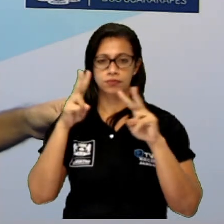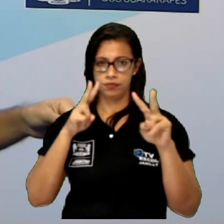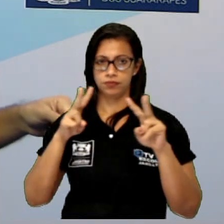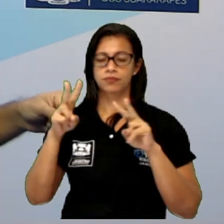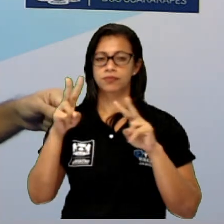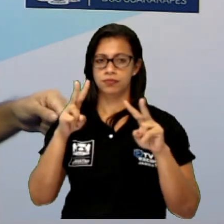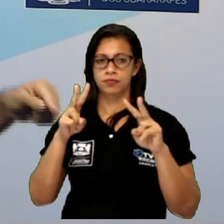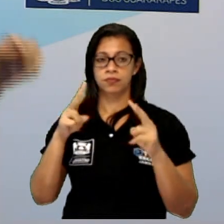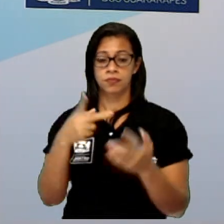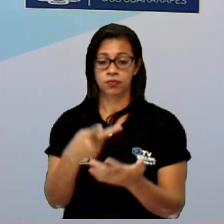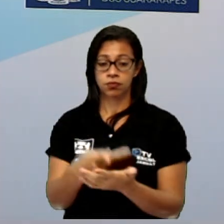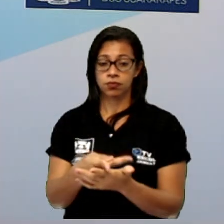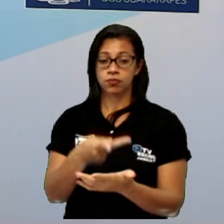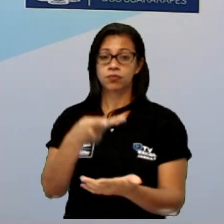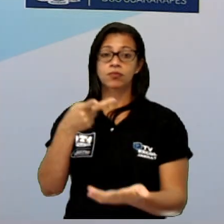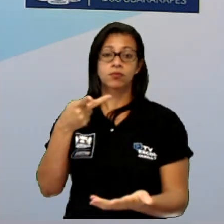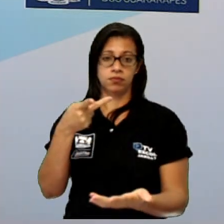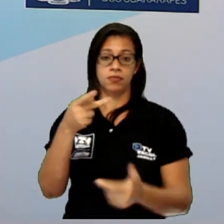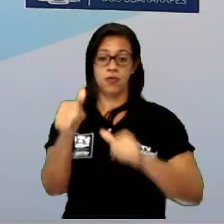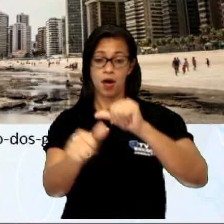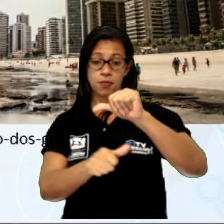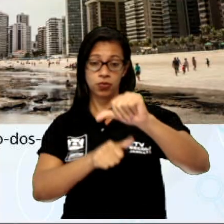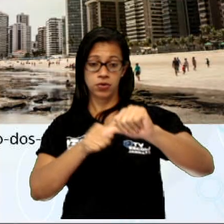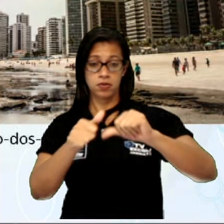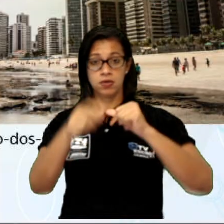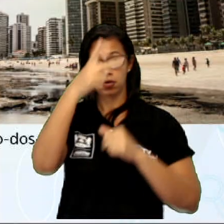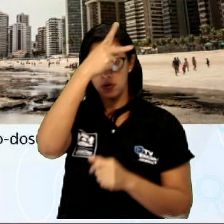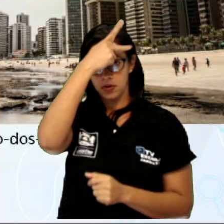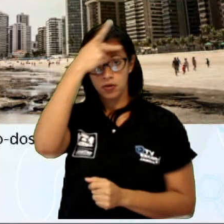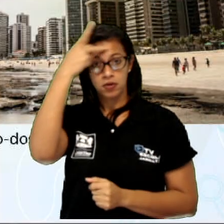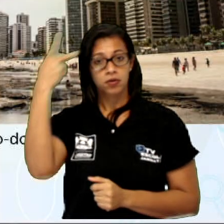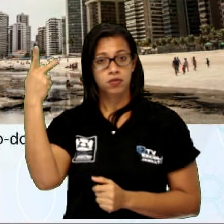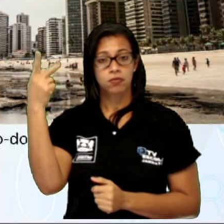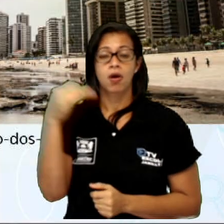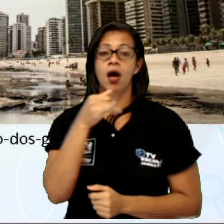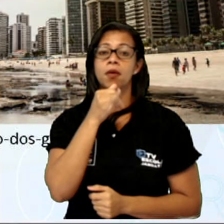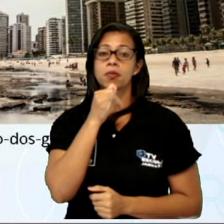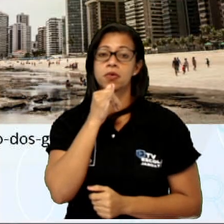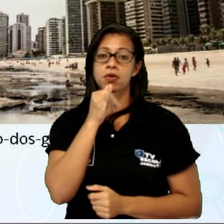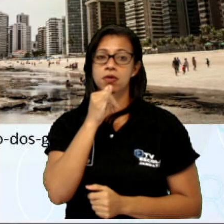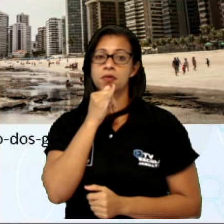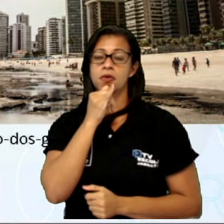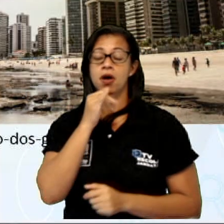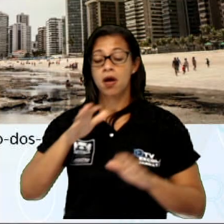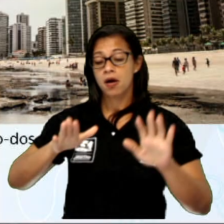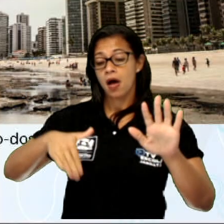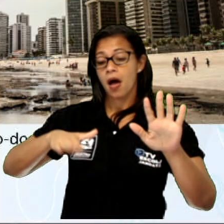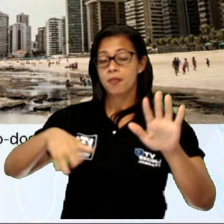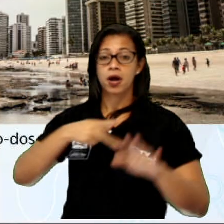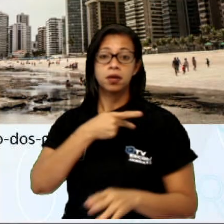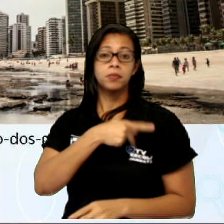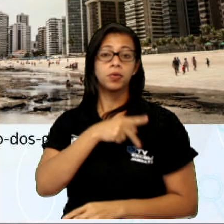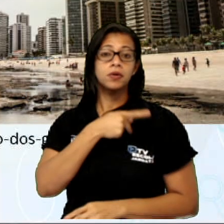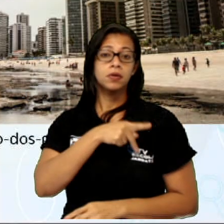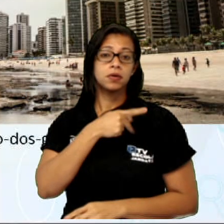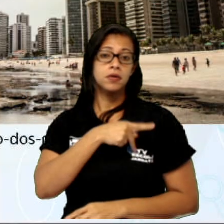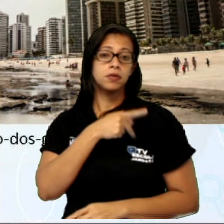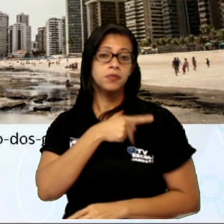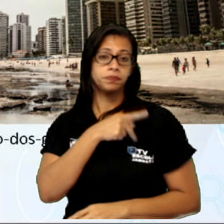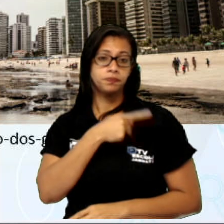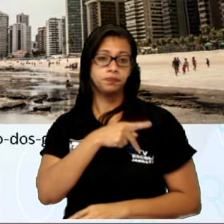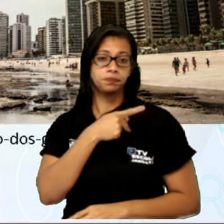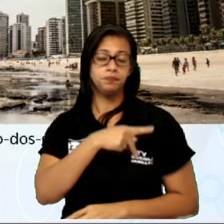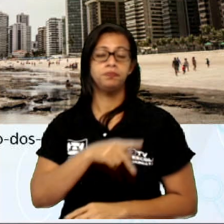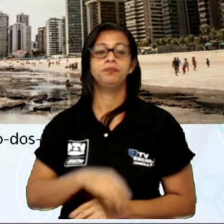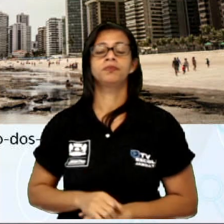agora, tá? Vamos lá. Vê aqui a imagem, ó. Praia de Piedade. Essa primeira imagem aqui, que está em preto e